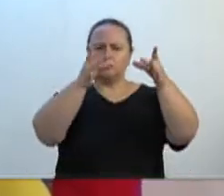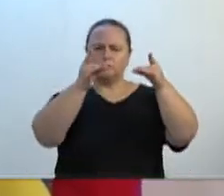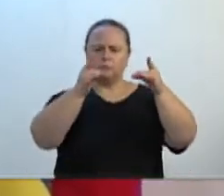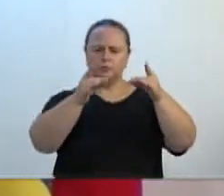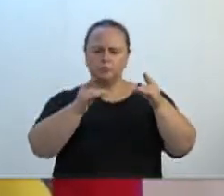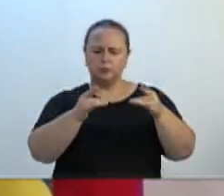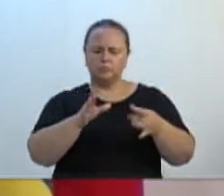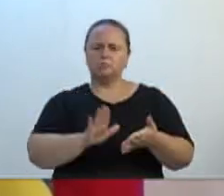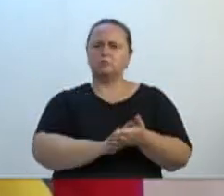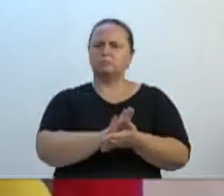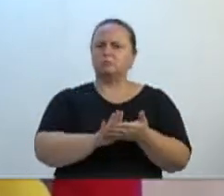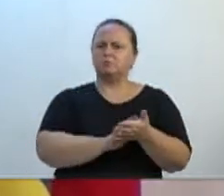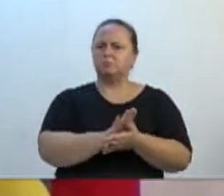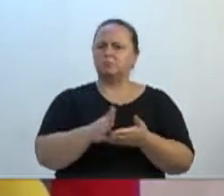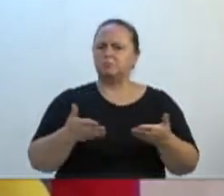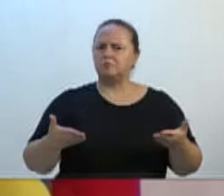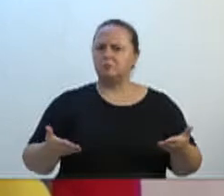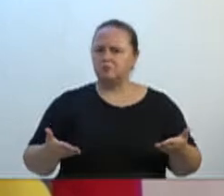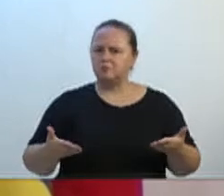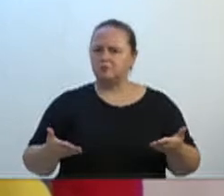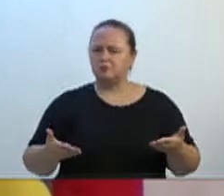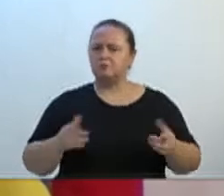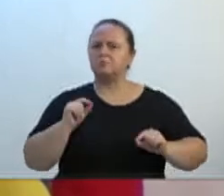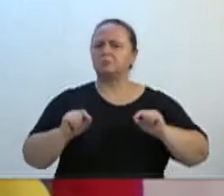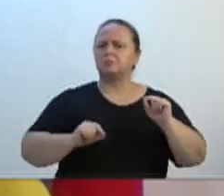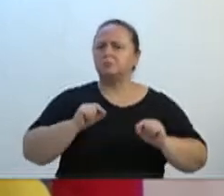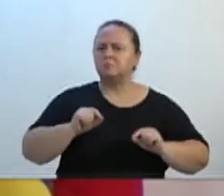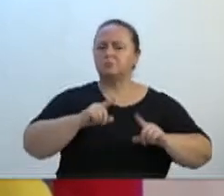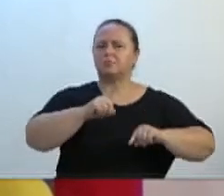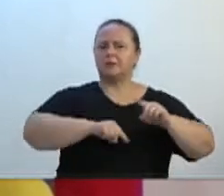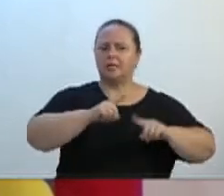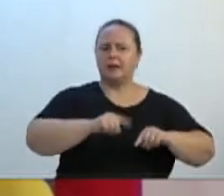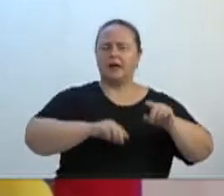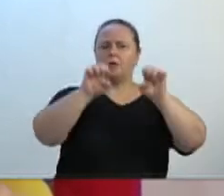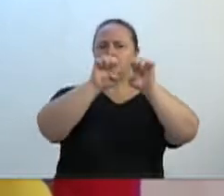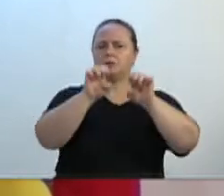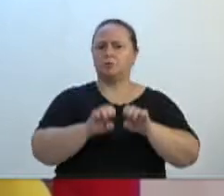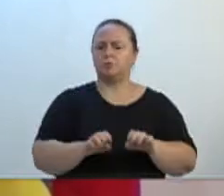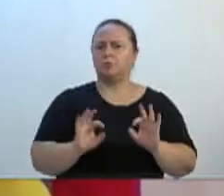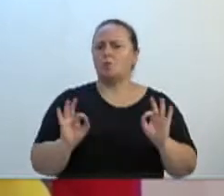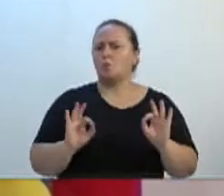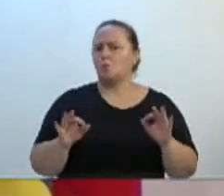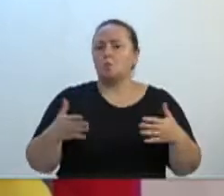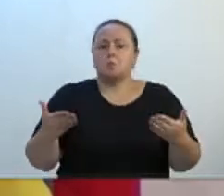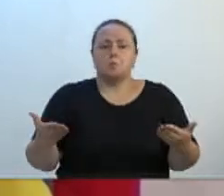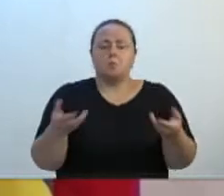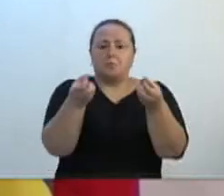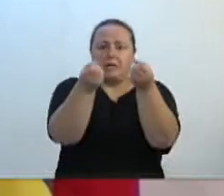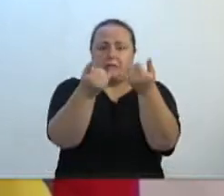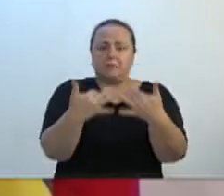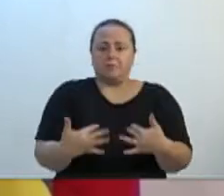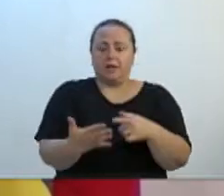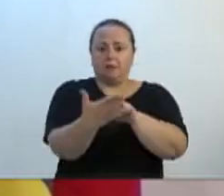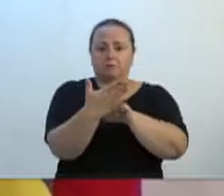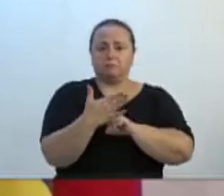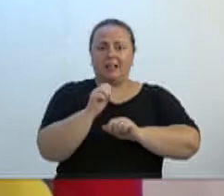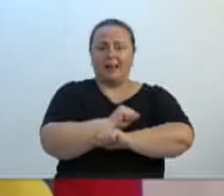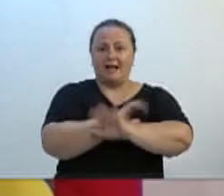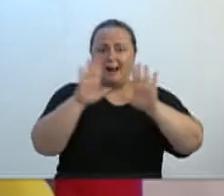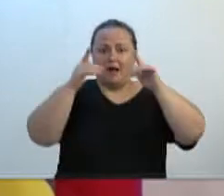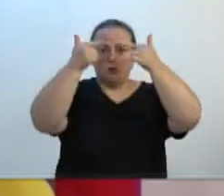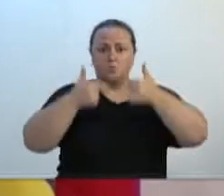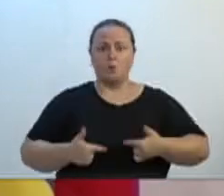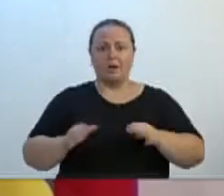que que são esses equipamentos, essa estrutura, o que que é. Não deu, não trouxe uma explicação clara, transparente,